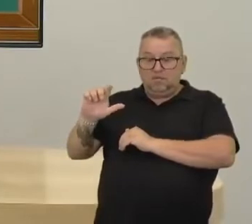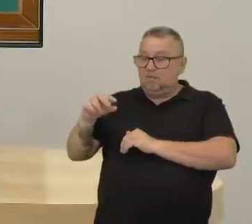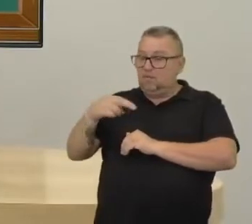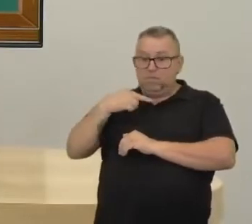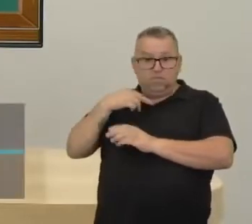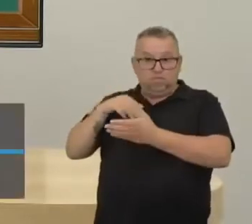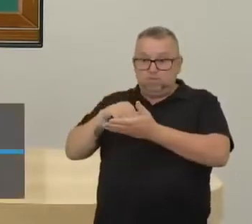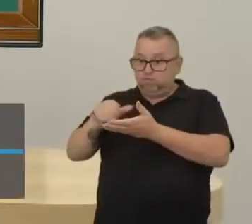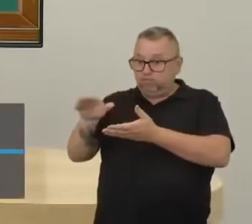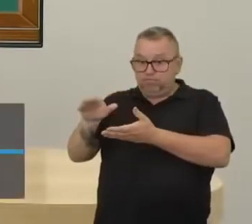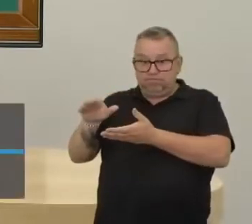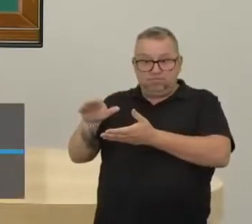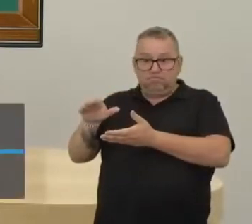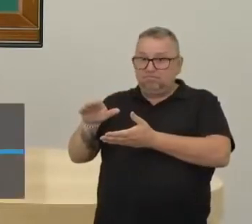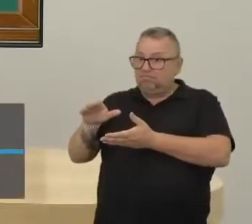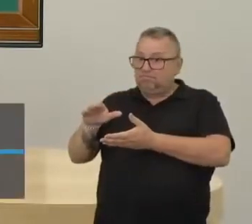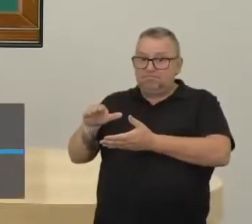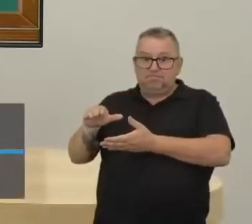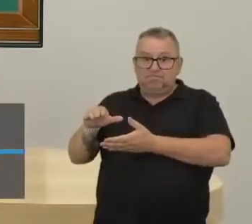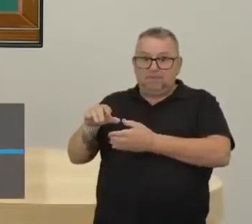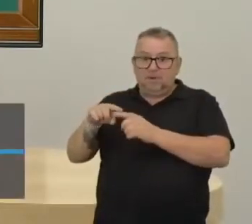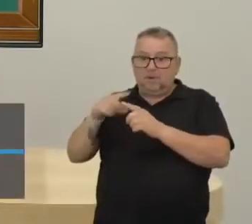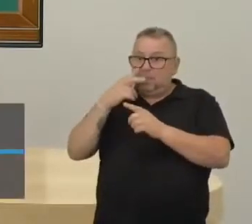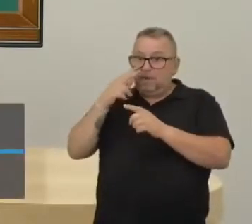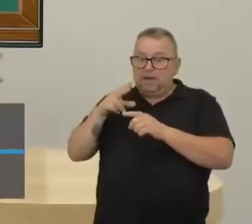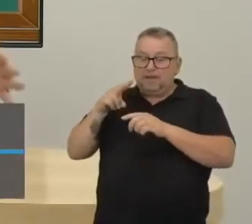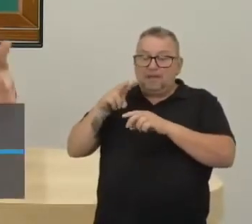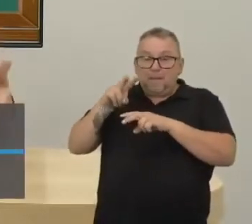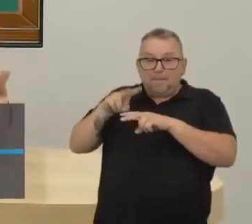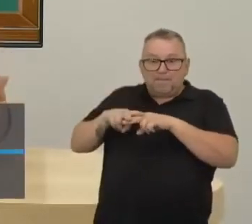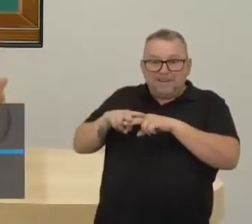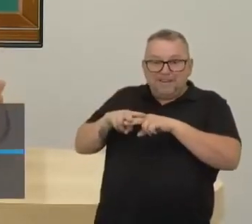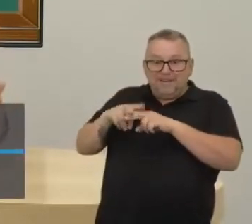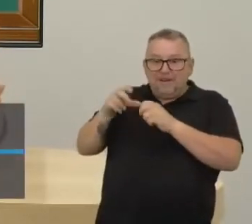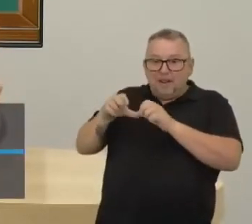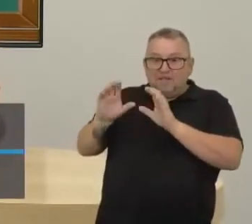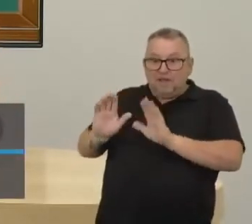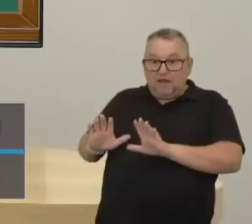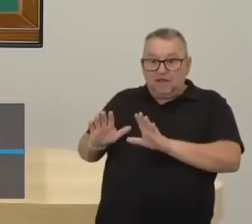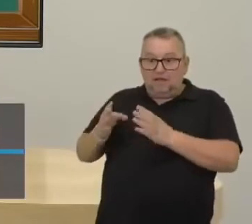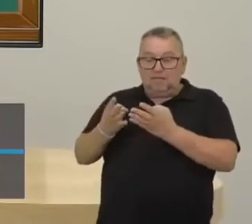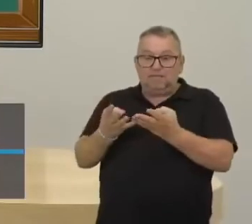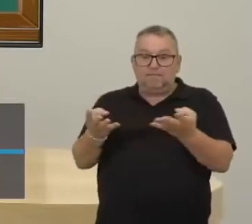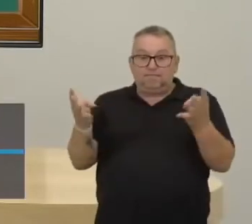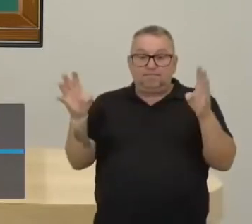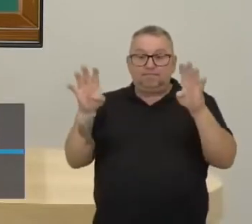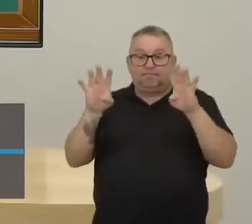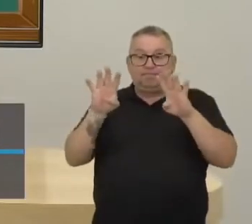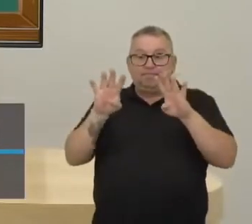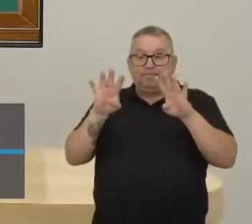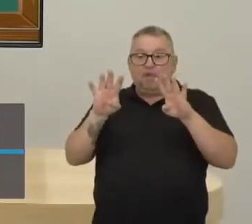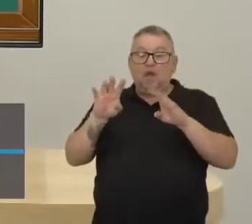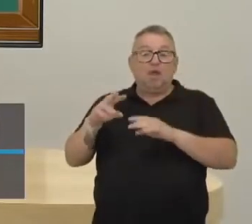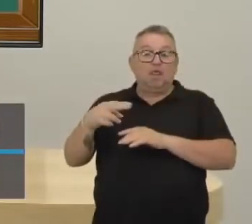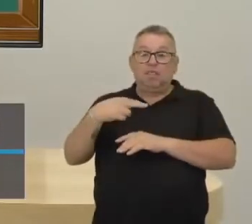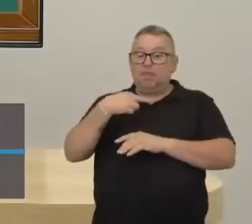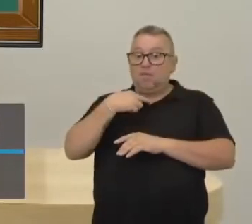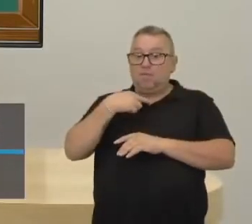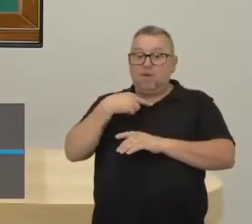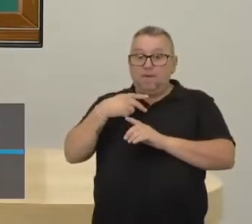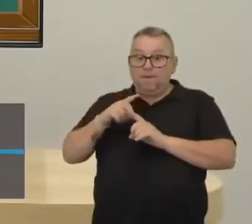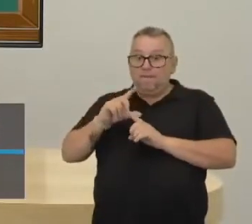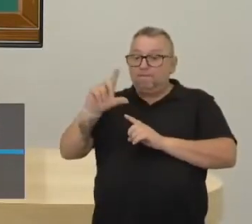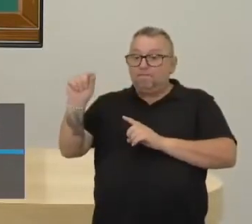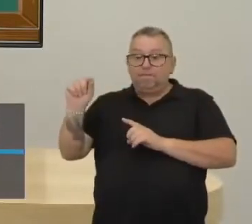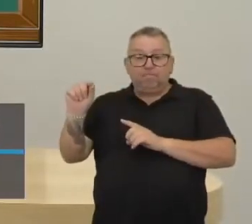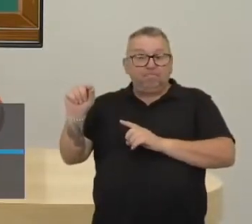eles embora da terra. Eles estão presos a essa terra. Eles têm que ficar aqui, ó, nesse feudo. Eles não podem sair